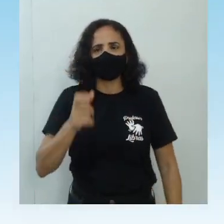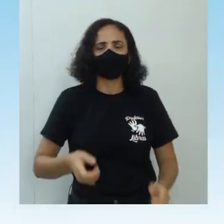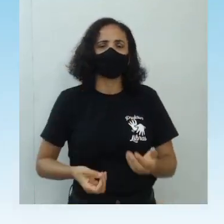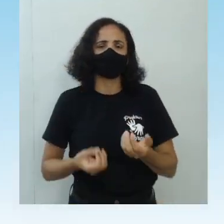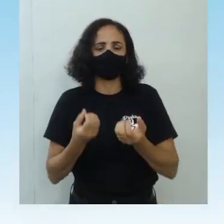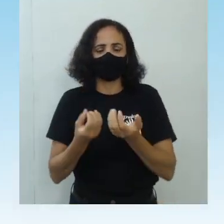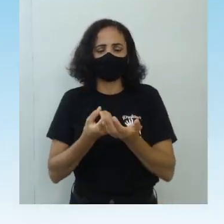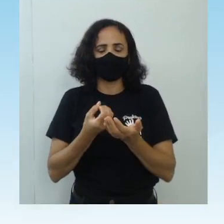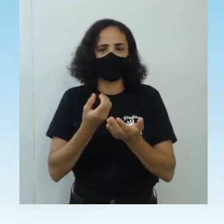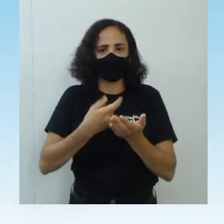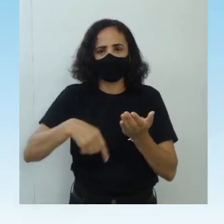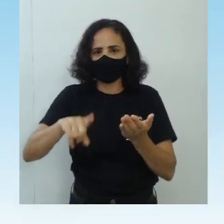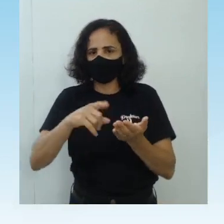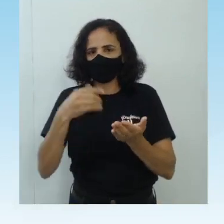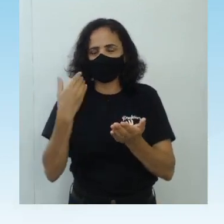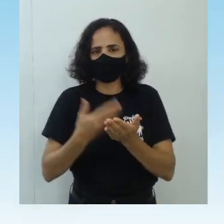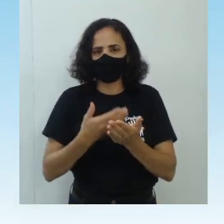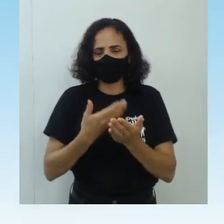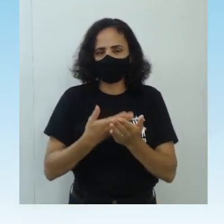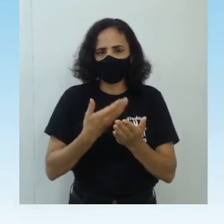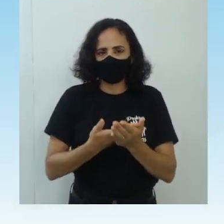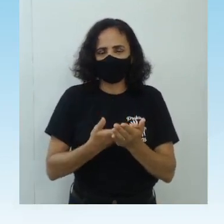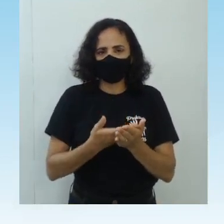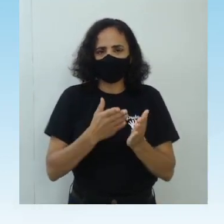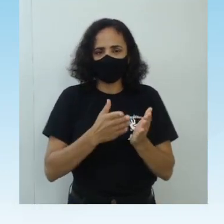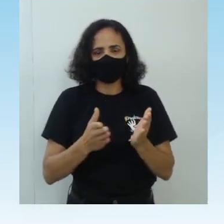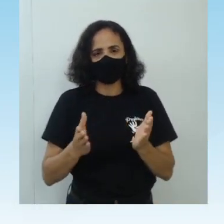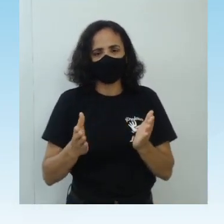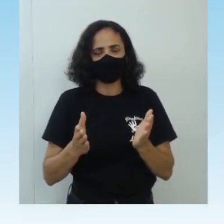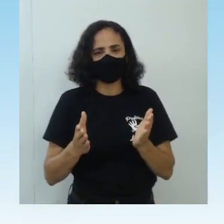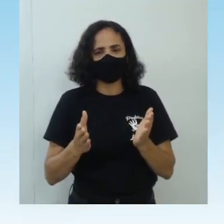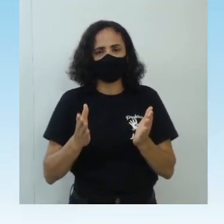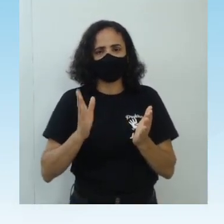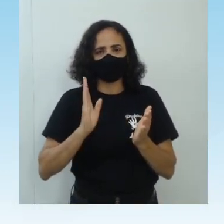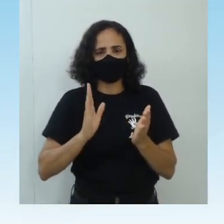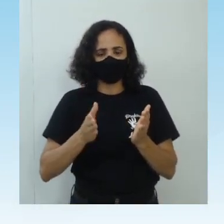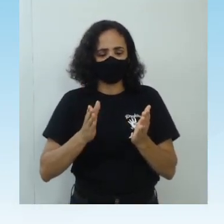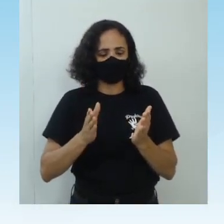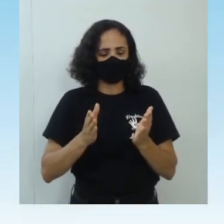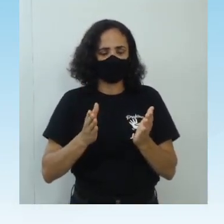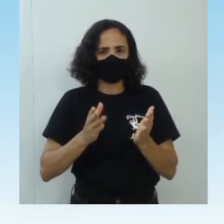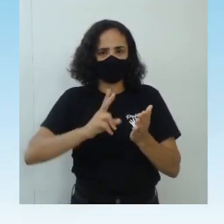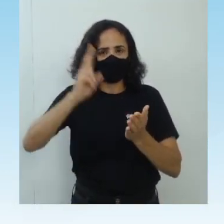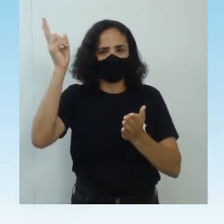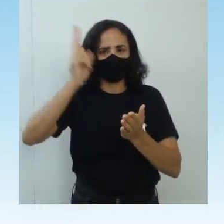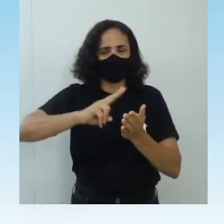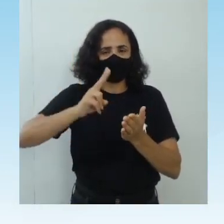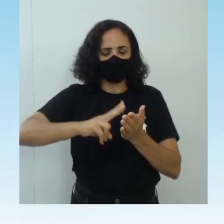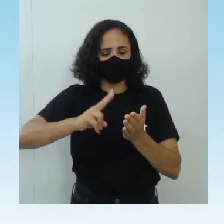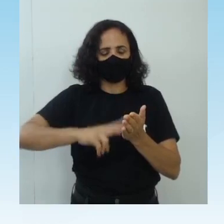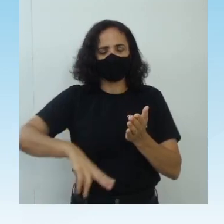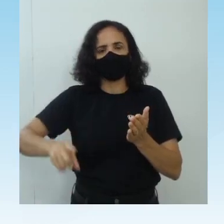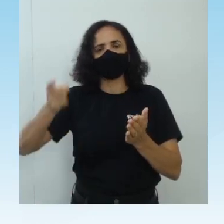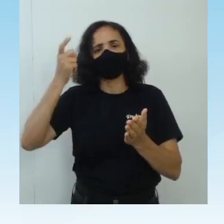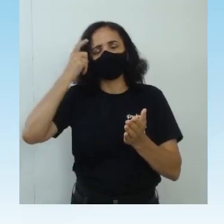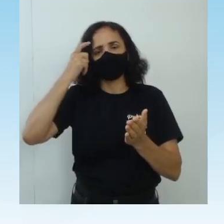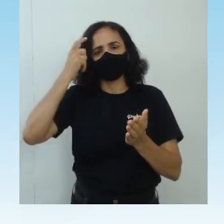mesma palavra pra aqueles que já tem familiaridade com a palavra com o pensamento